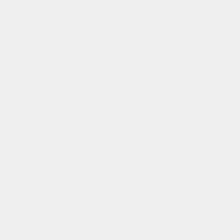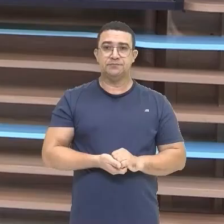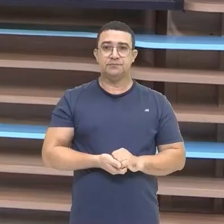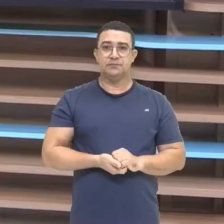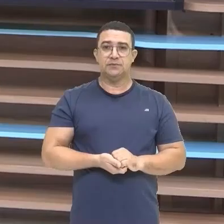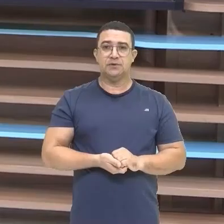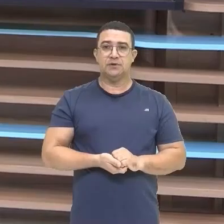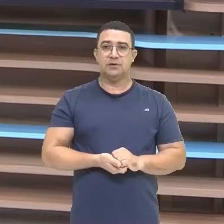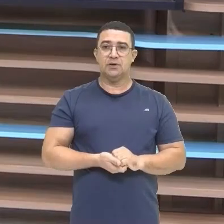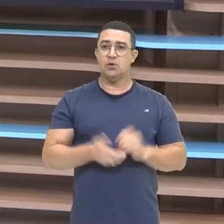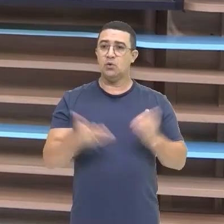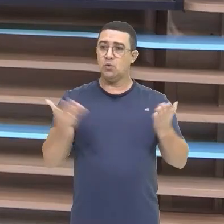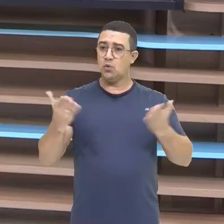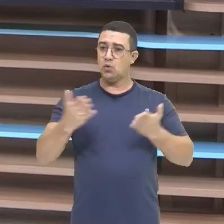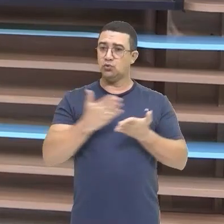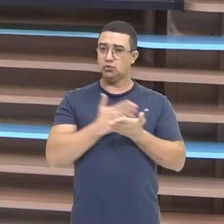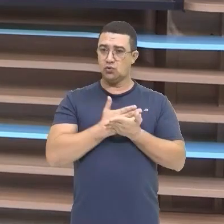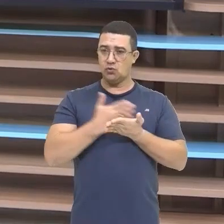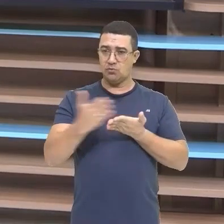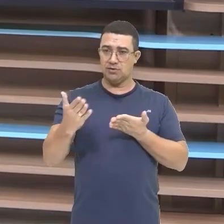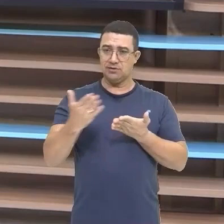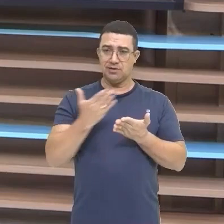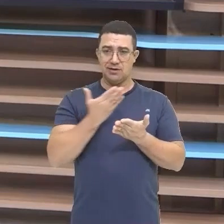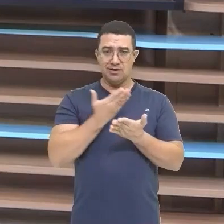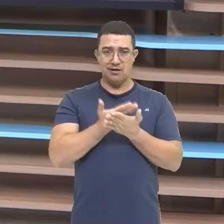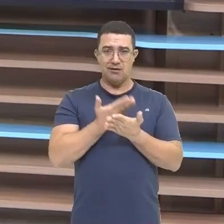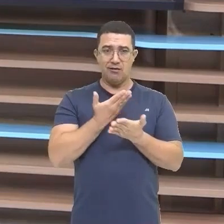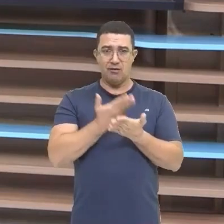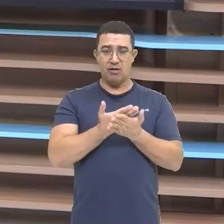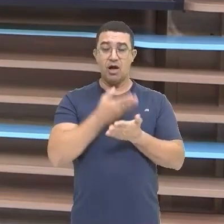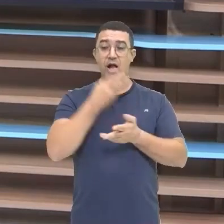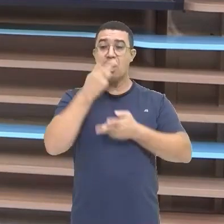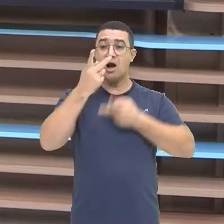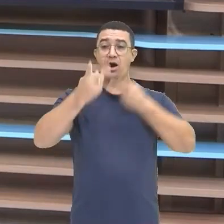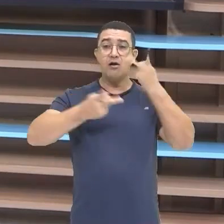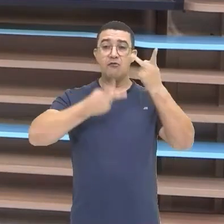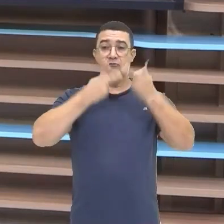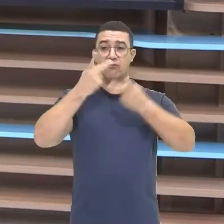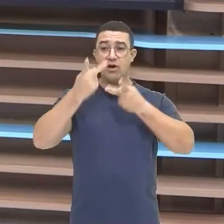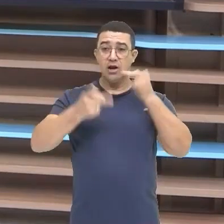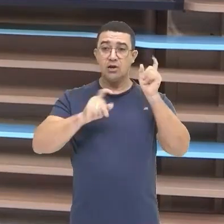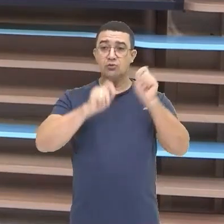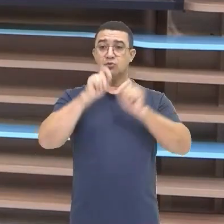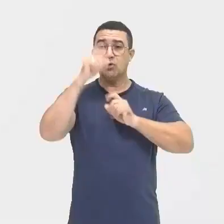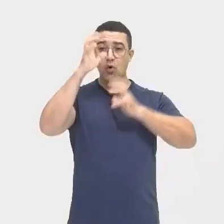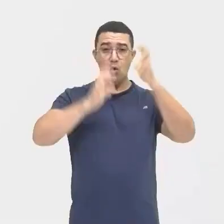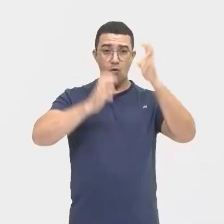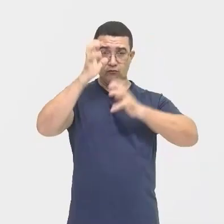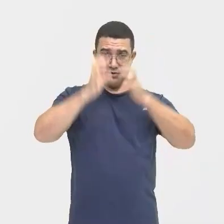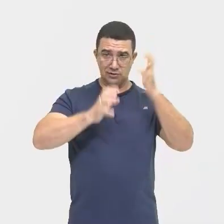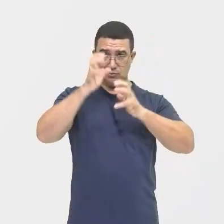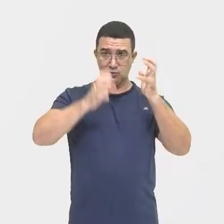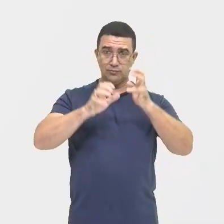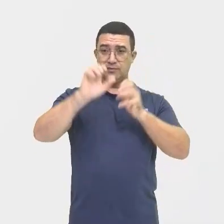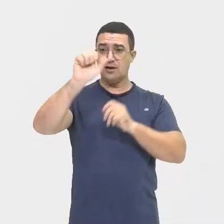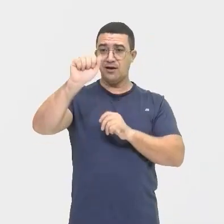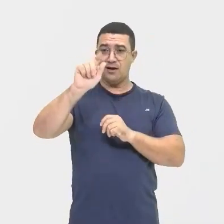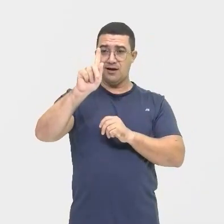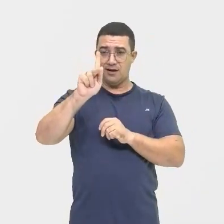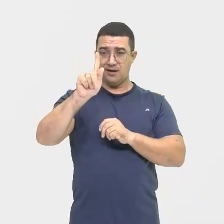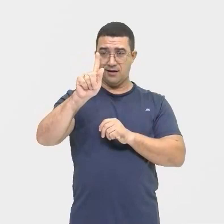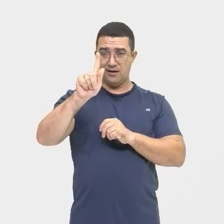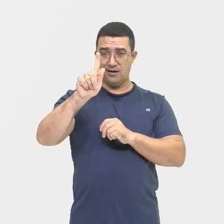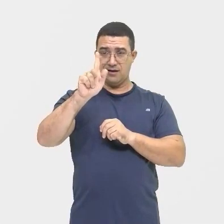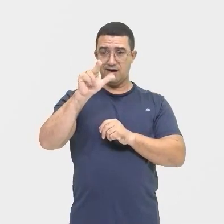A gente vai iniciar a nossa aula falando justamente sobre os conflitos agrários Aí eu coloquei uma